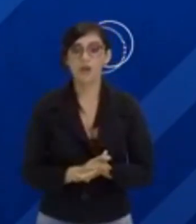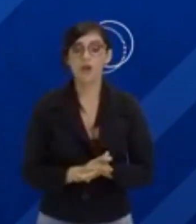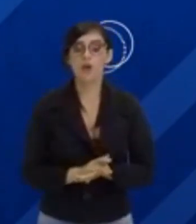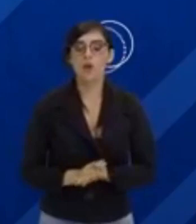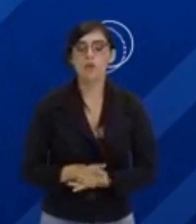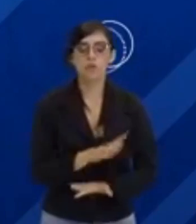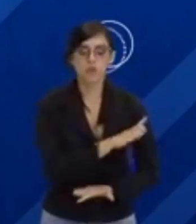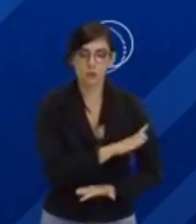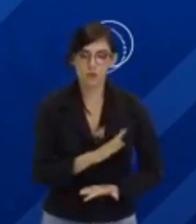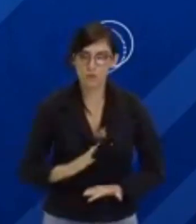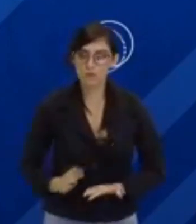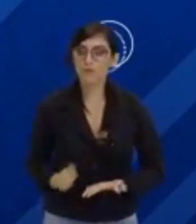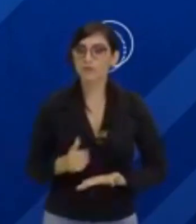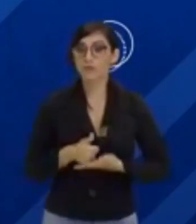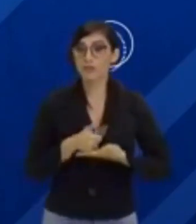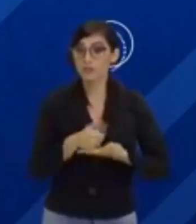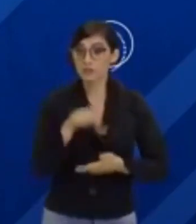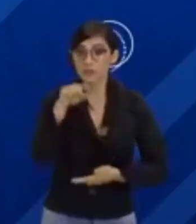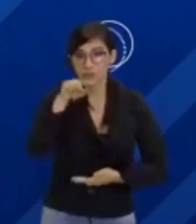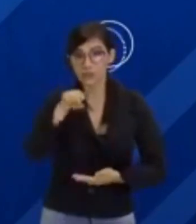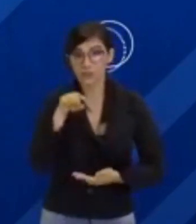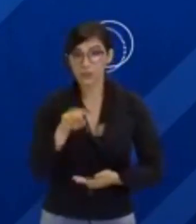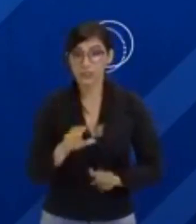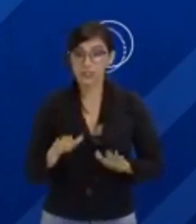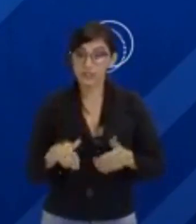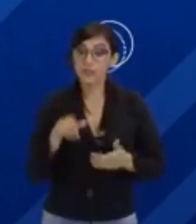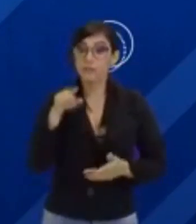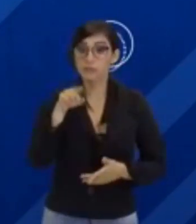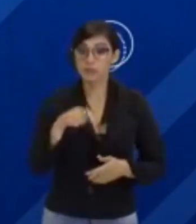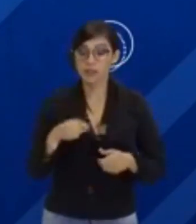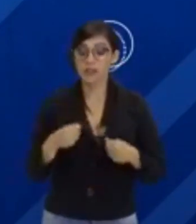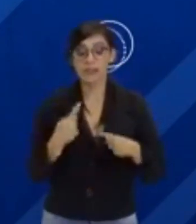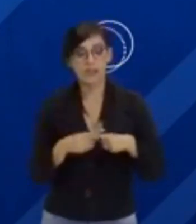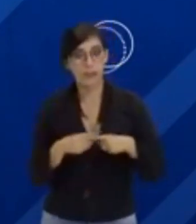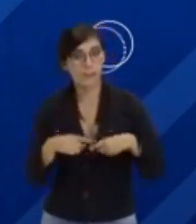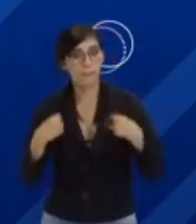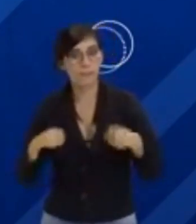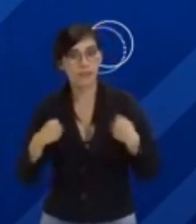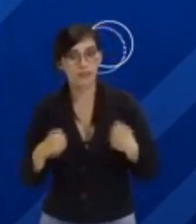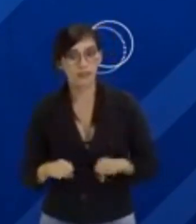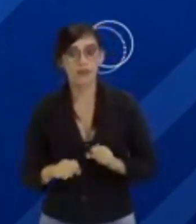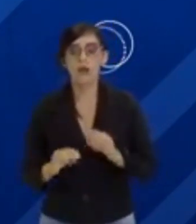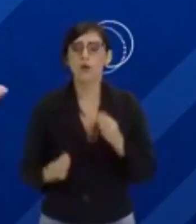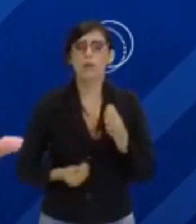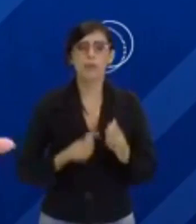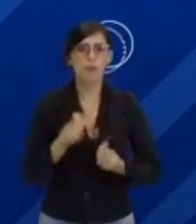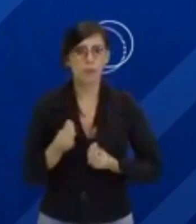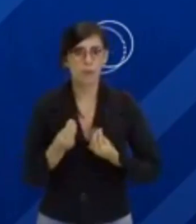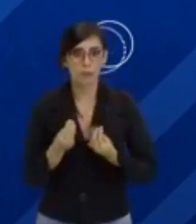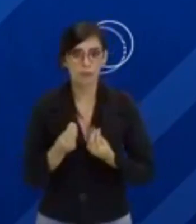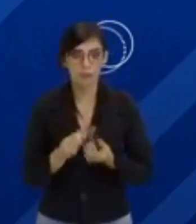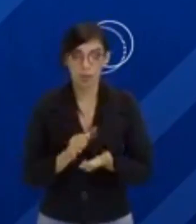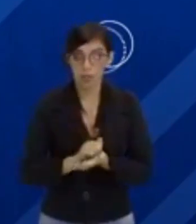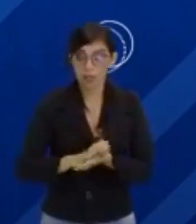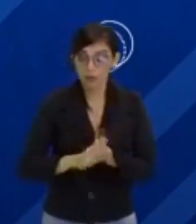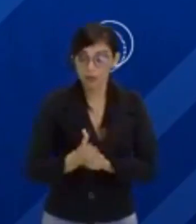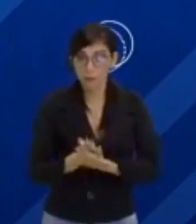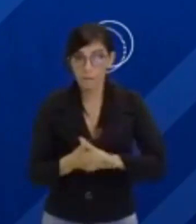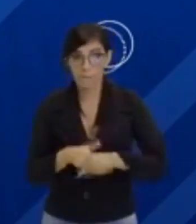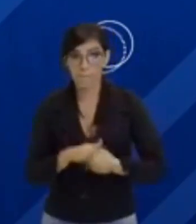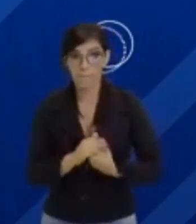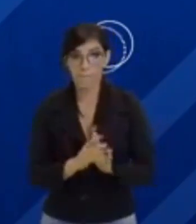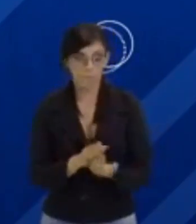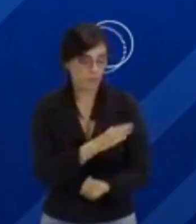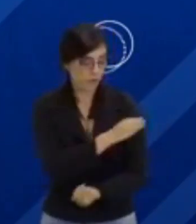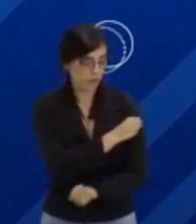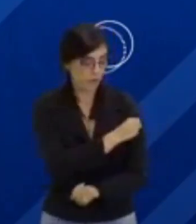do Estado está fazendo a parte dele, então faça você também a sua parte. Lave bem as suas mãos com água e sabão ou álcool em gel.